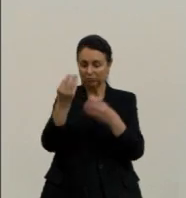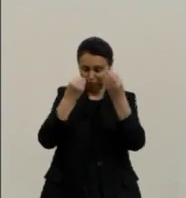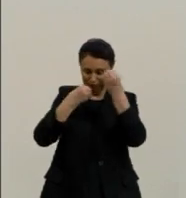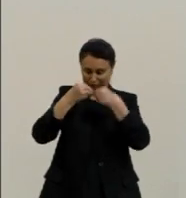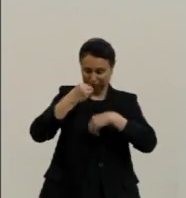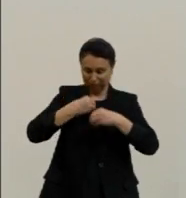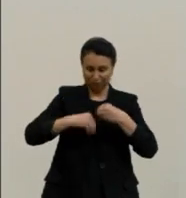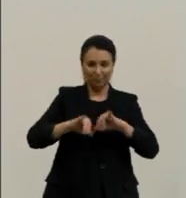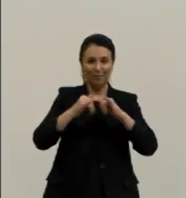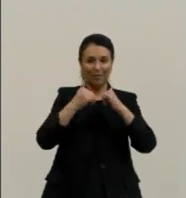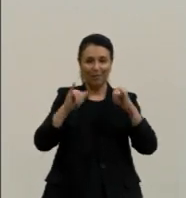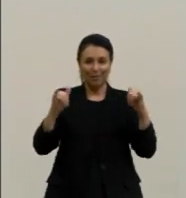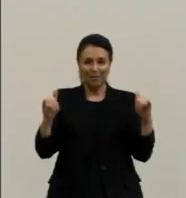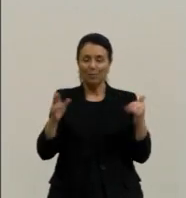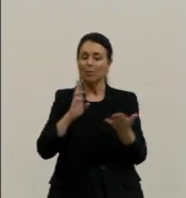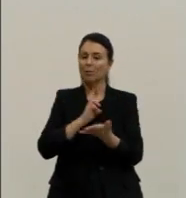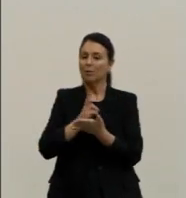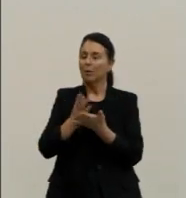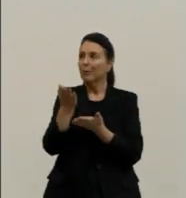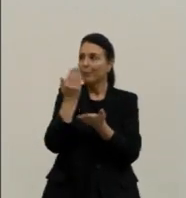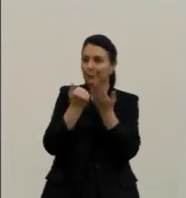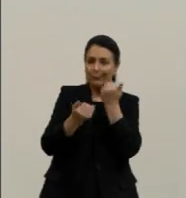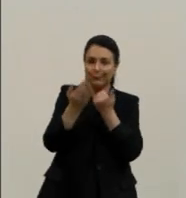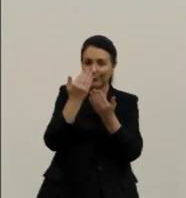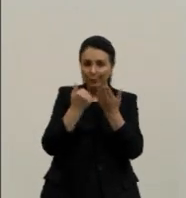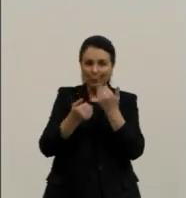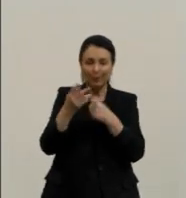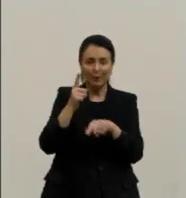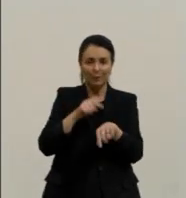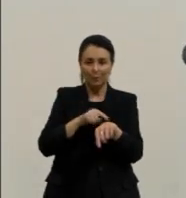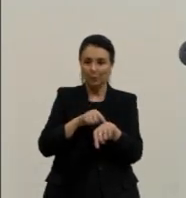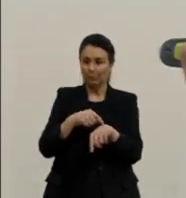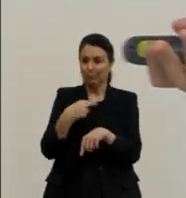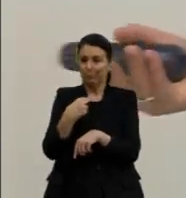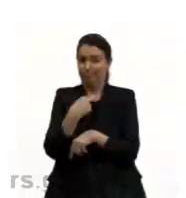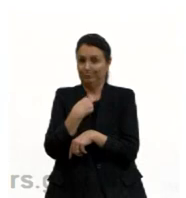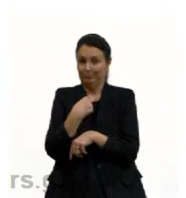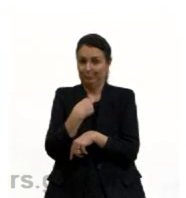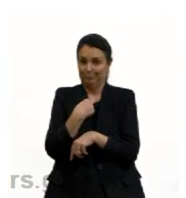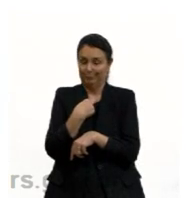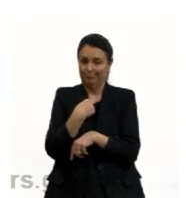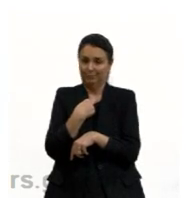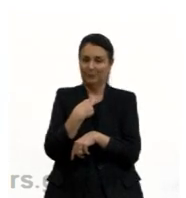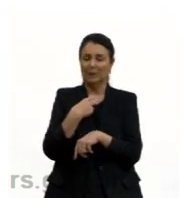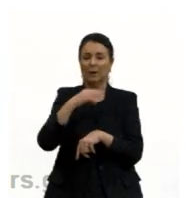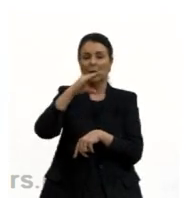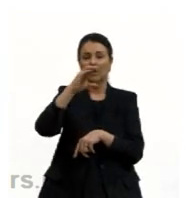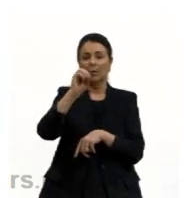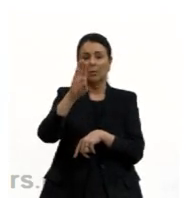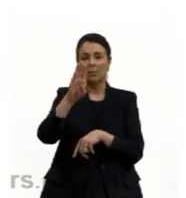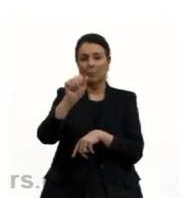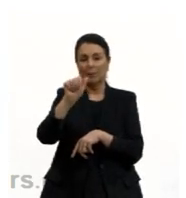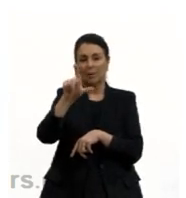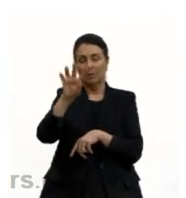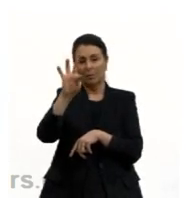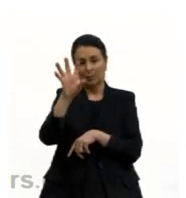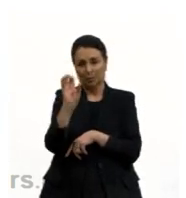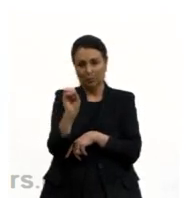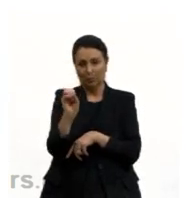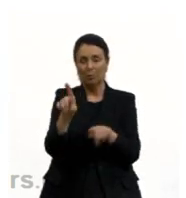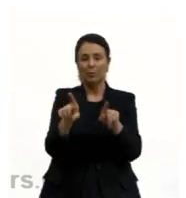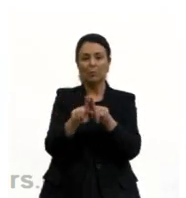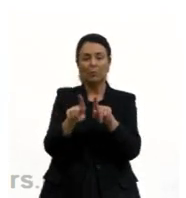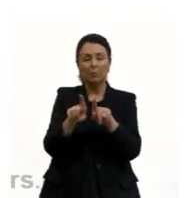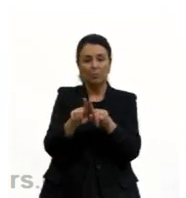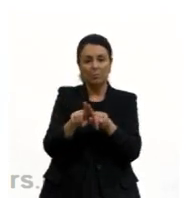energia, nós teríamos que estar sempre nos alimentando, o que é muito difícil. O cobalto, que é um